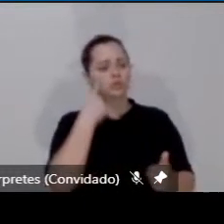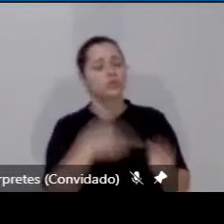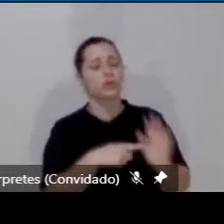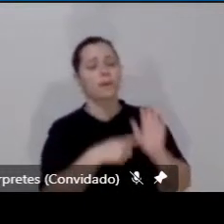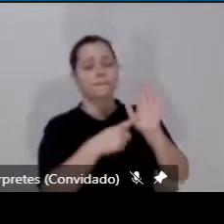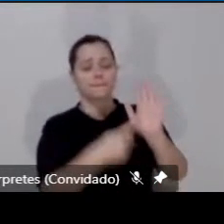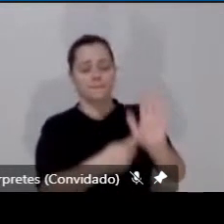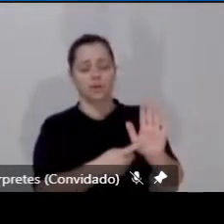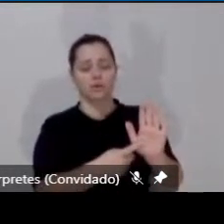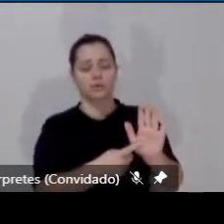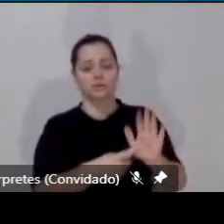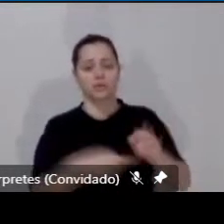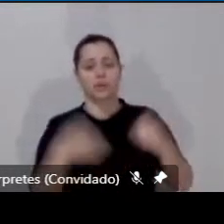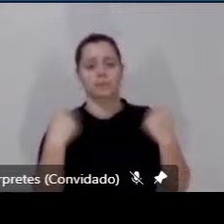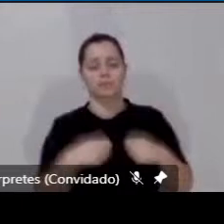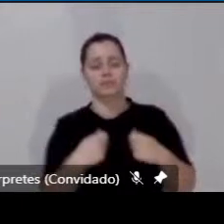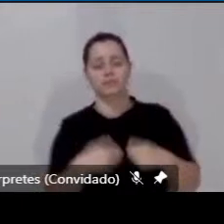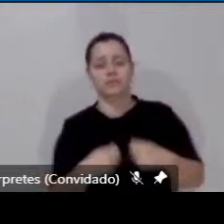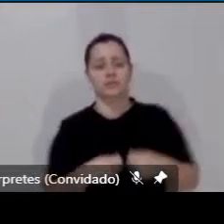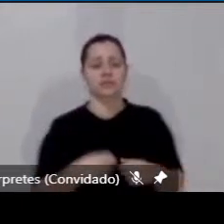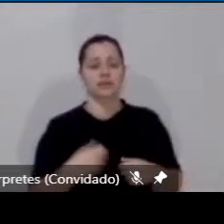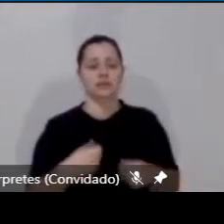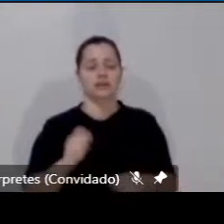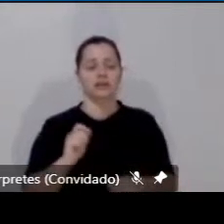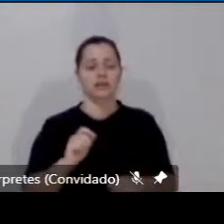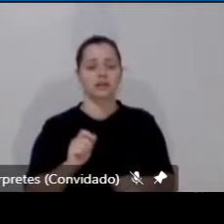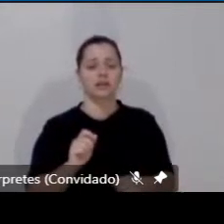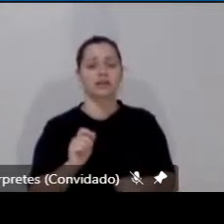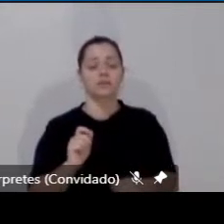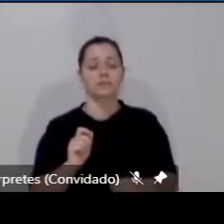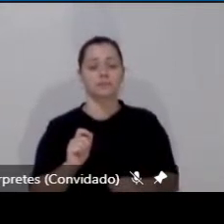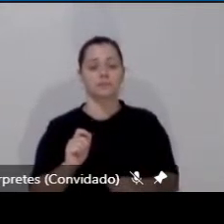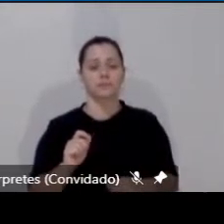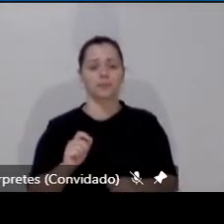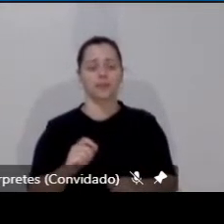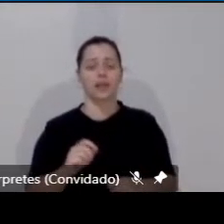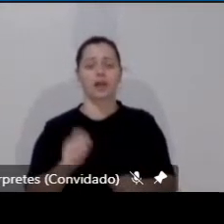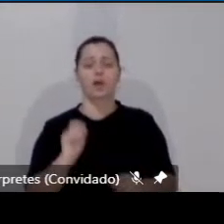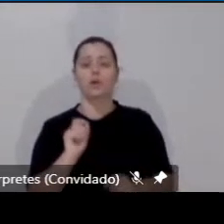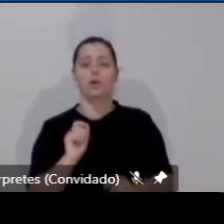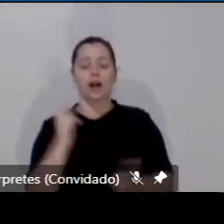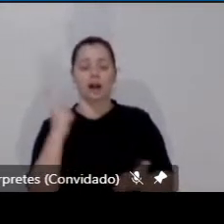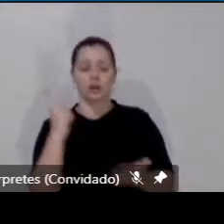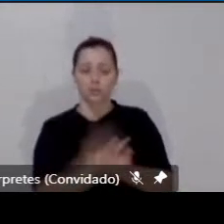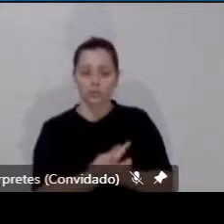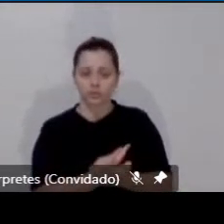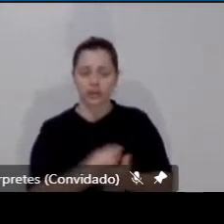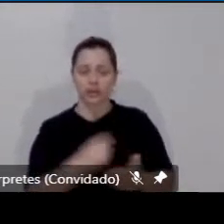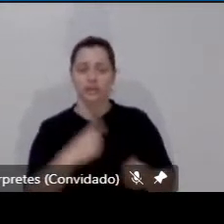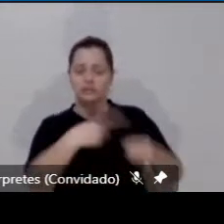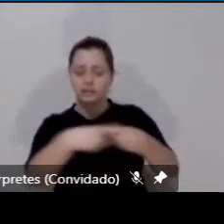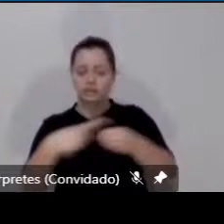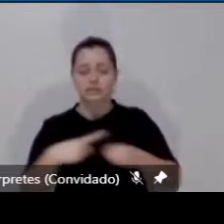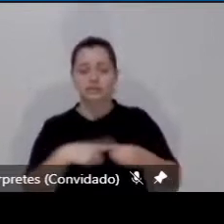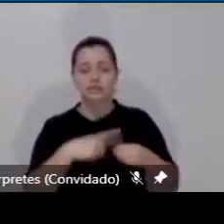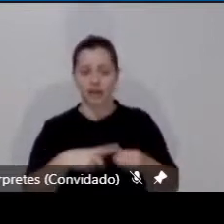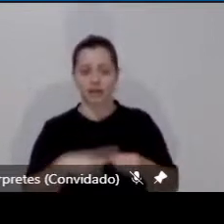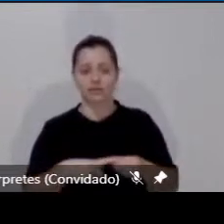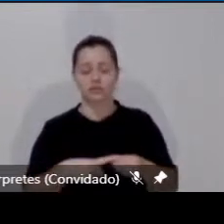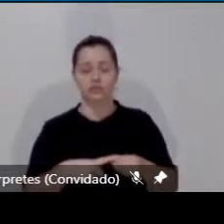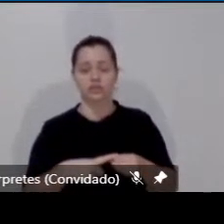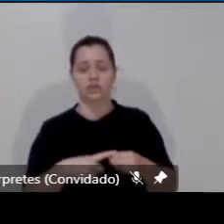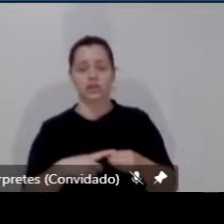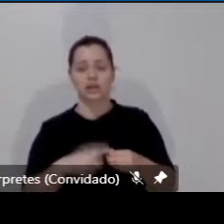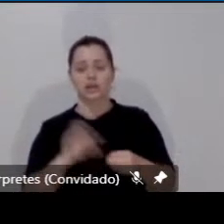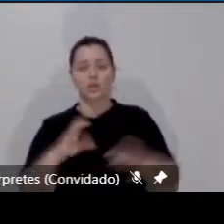mobilidade fluida e previsível, entretanto, o que decorre da mobilidade na cidade é uma tremenda